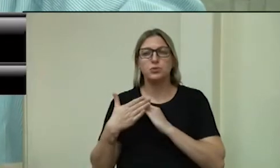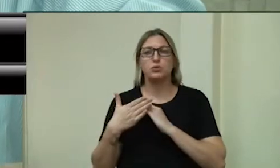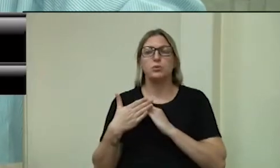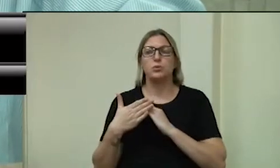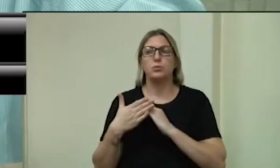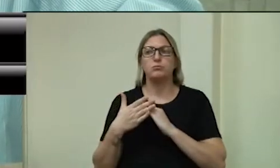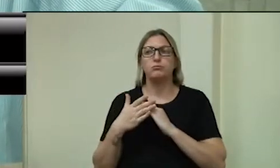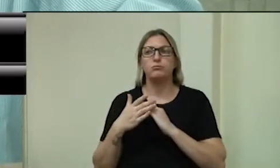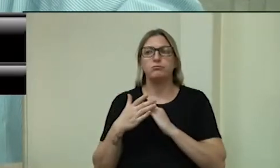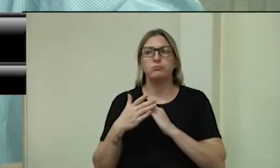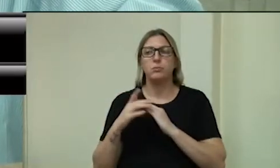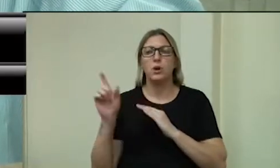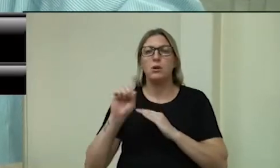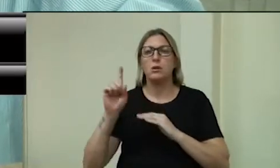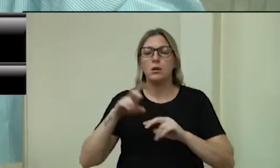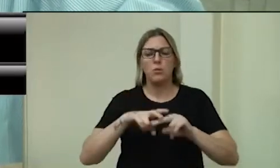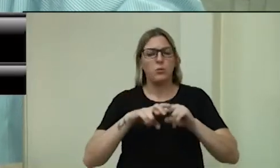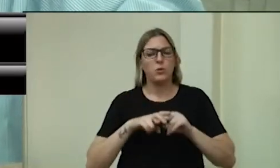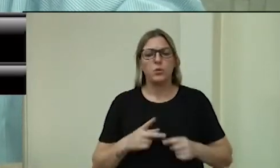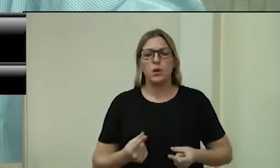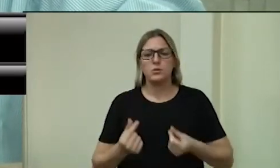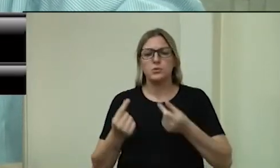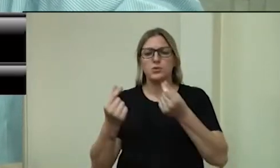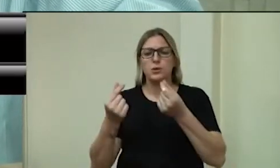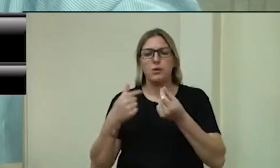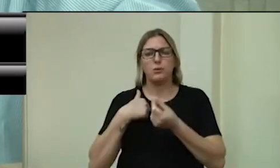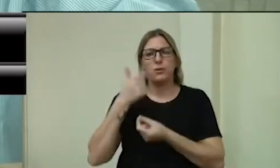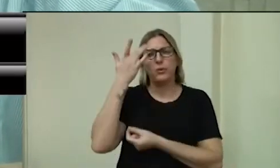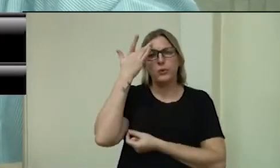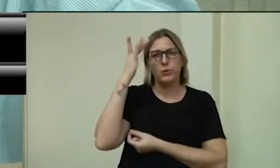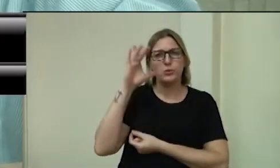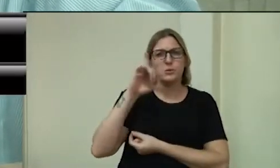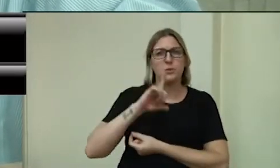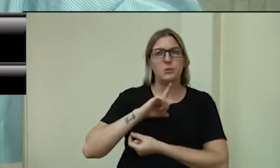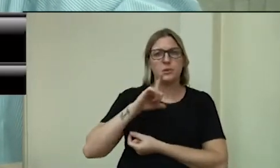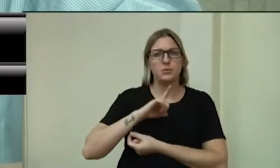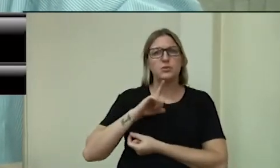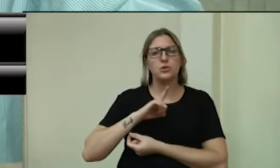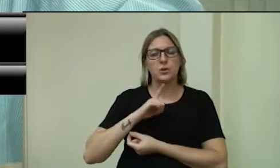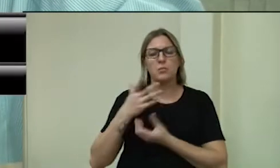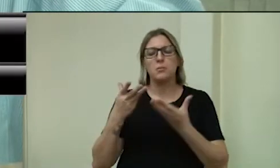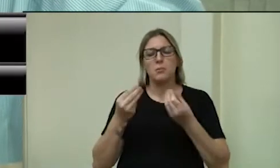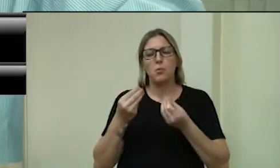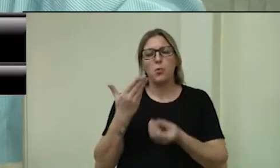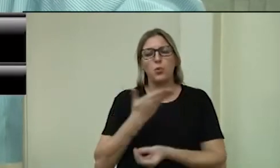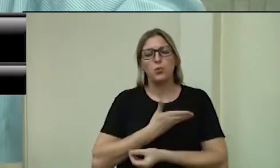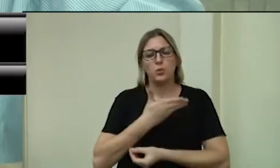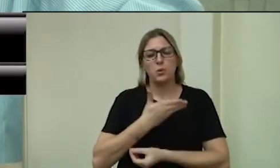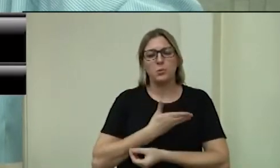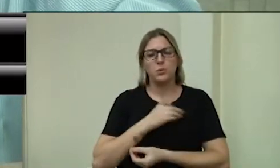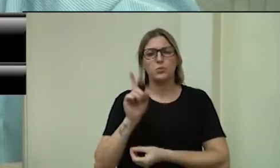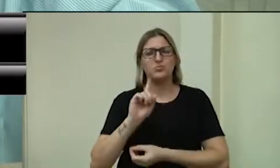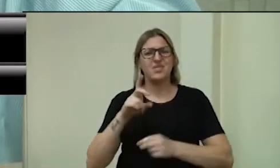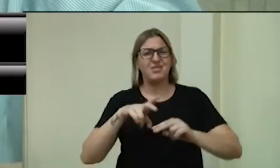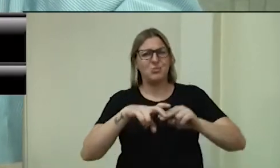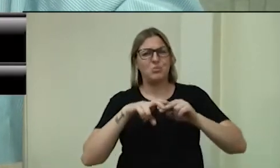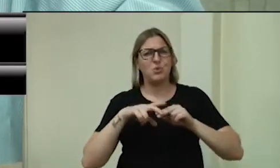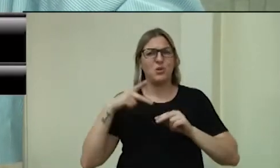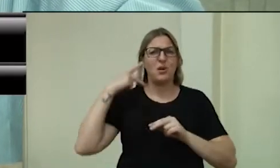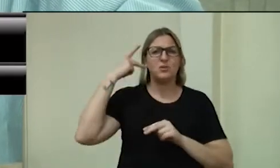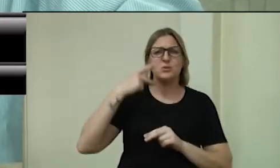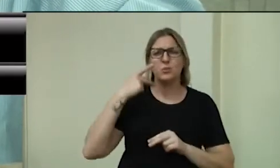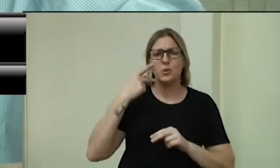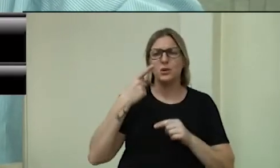eu nem pensava que tinha tanta amizade, mesmo que sejam no controle de política, porque se hoje, na verdade, tem que dizer uma coisa, a eleição